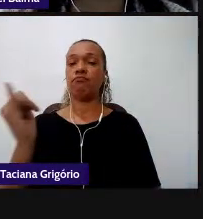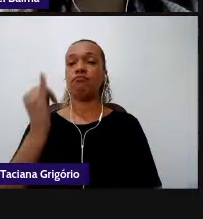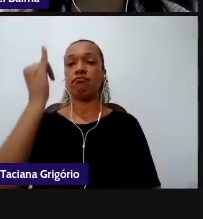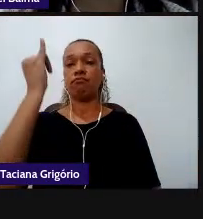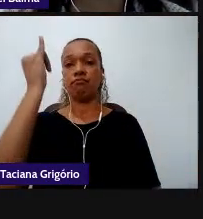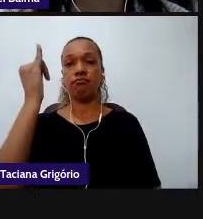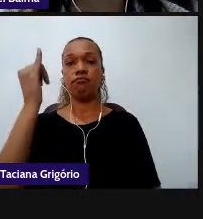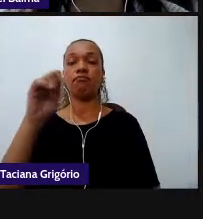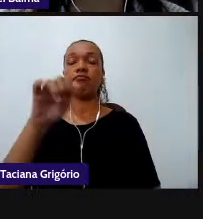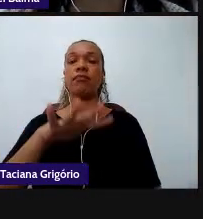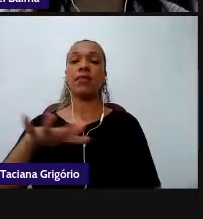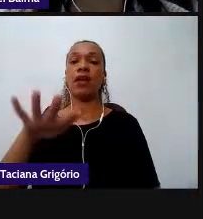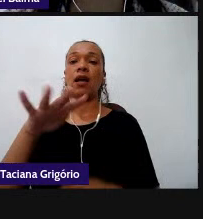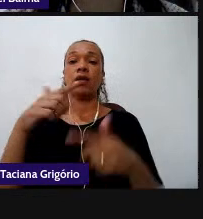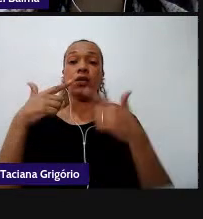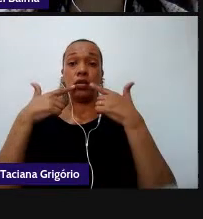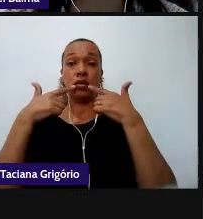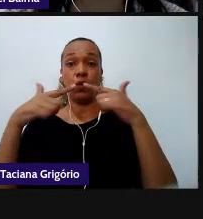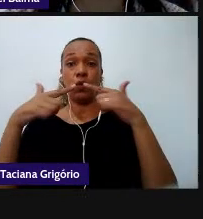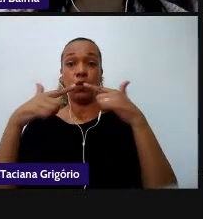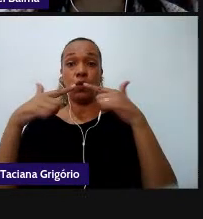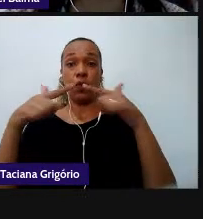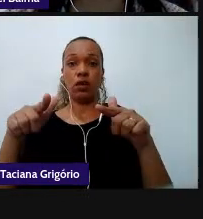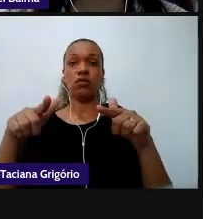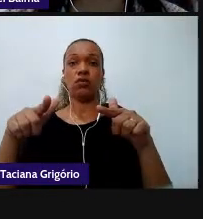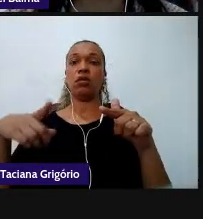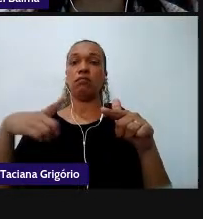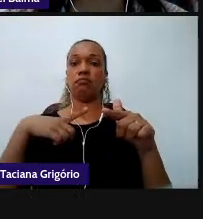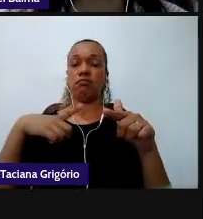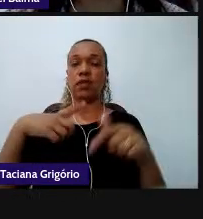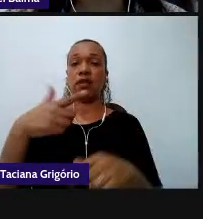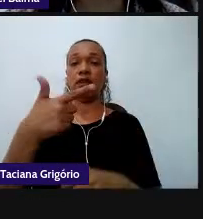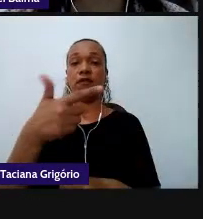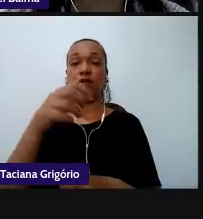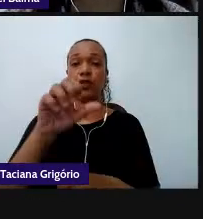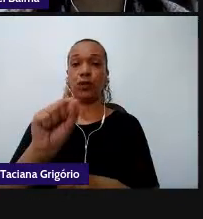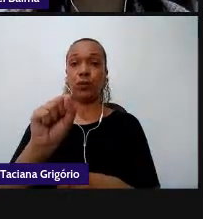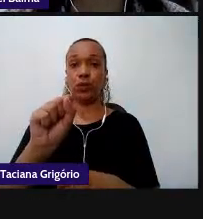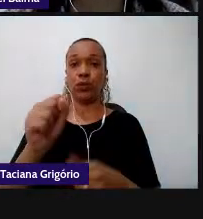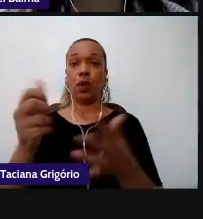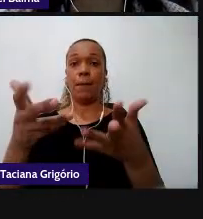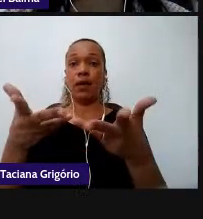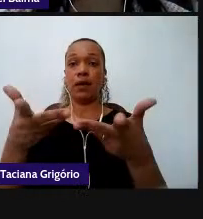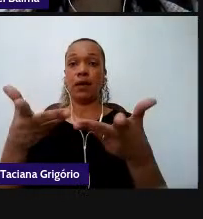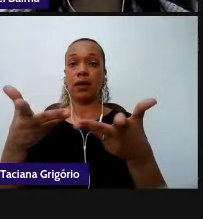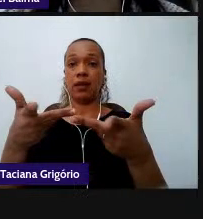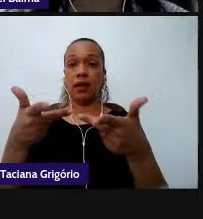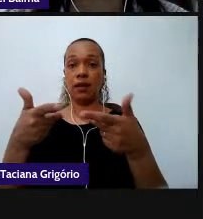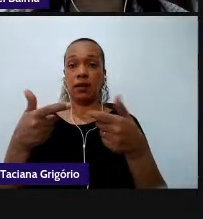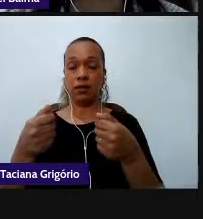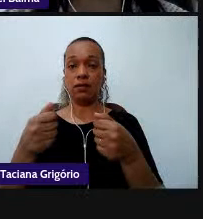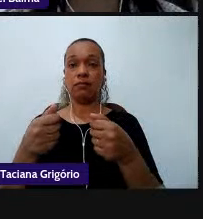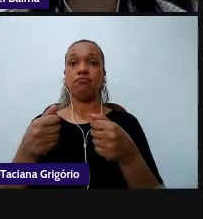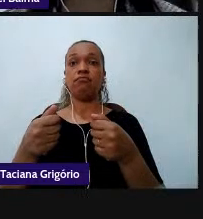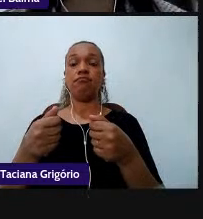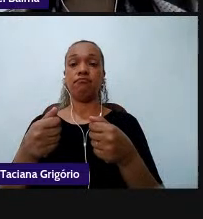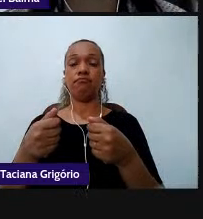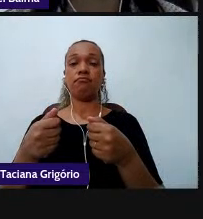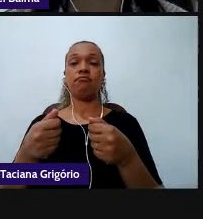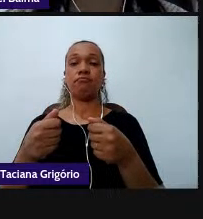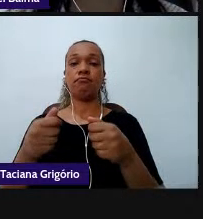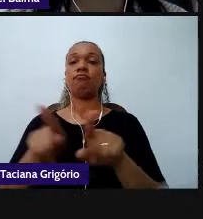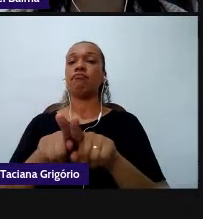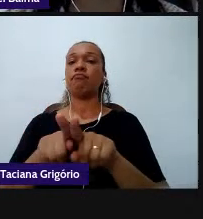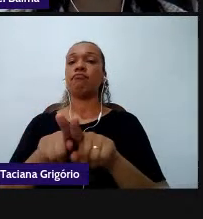área de linguagens ela possui para a área 28 habilidades perpassando a área perpassando